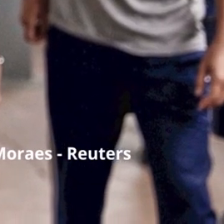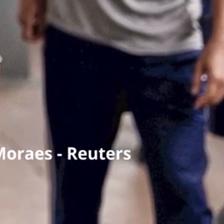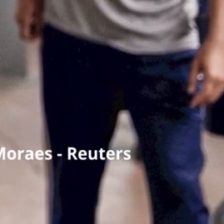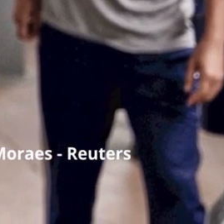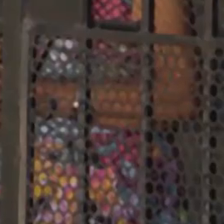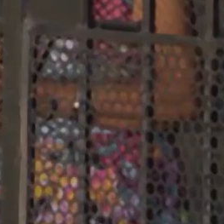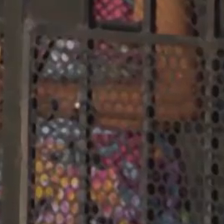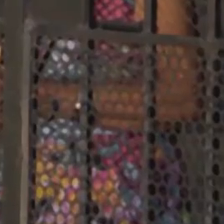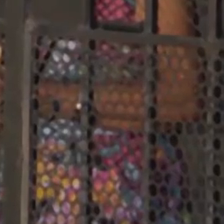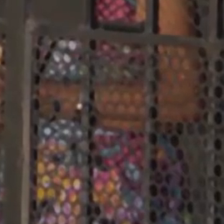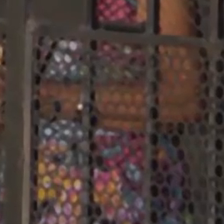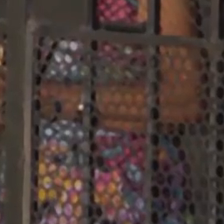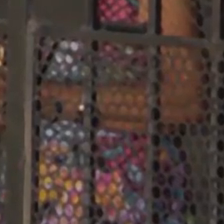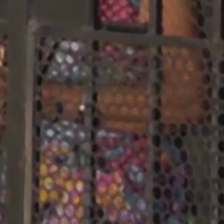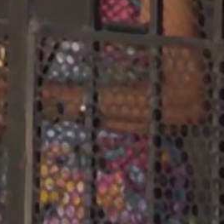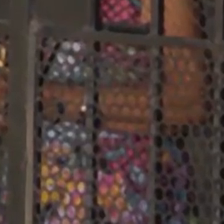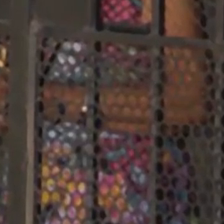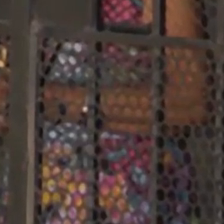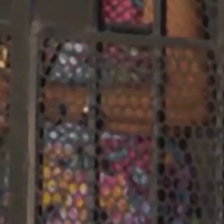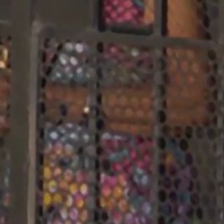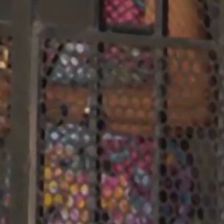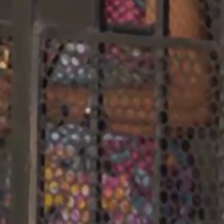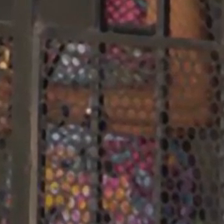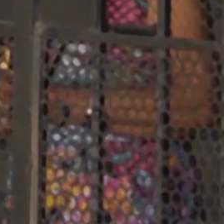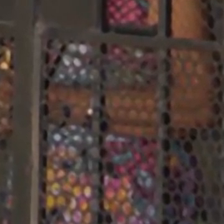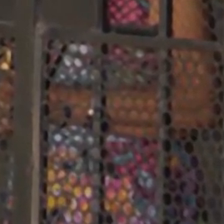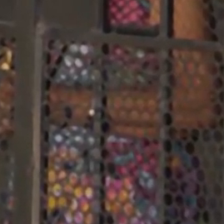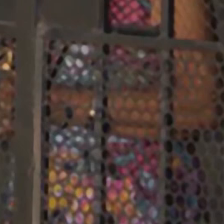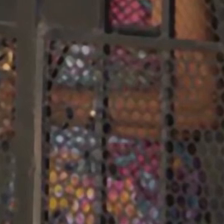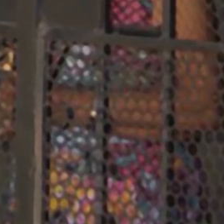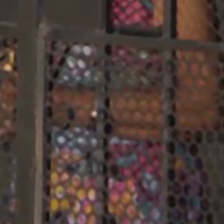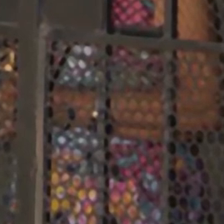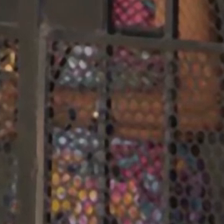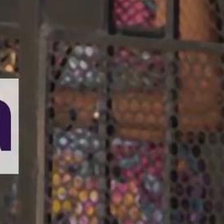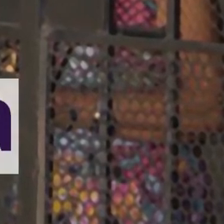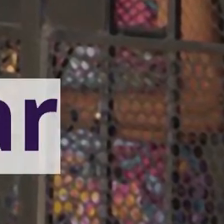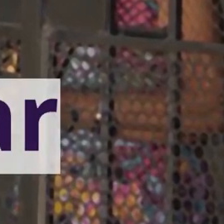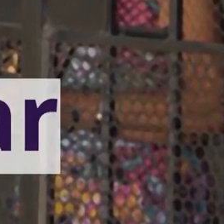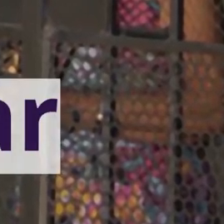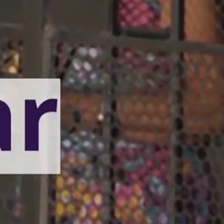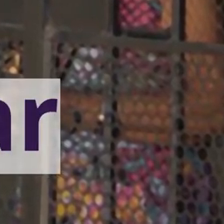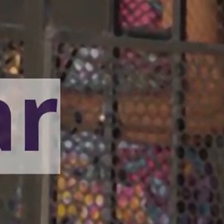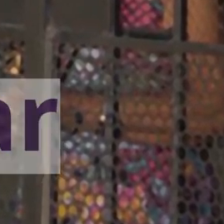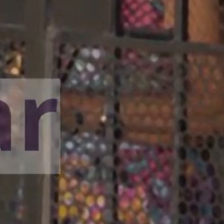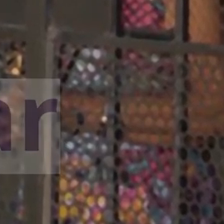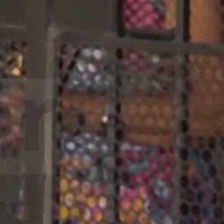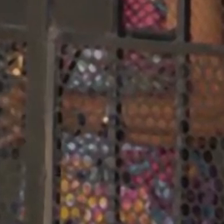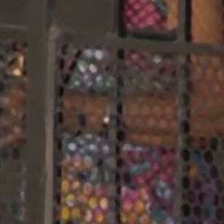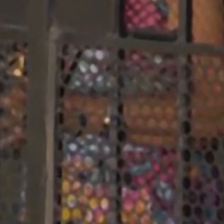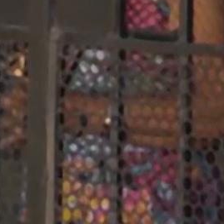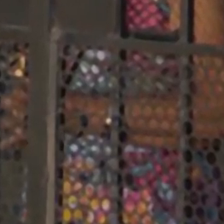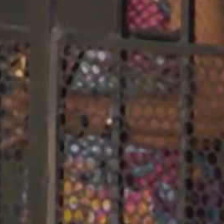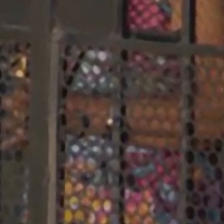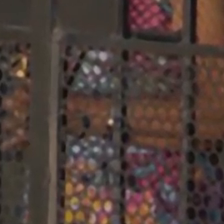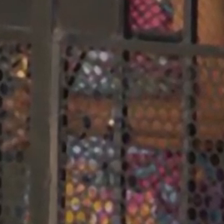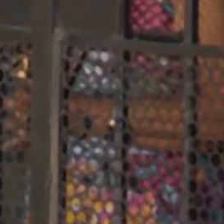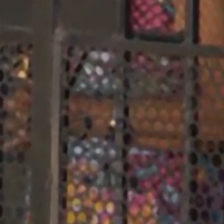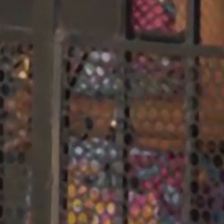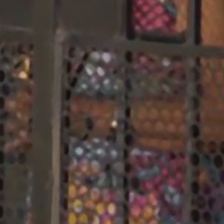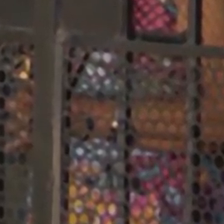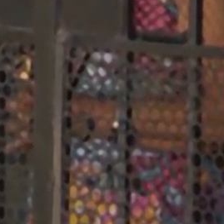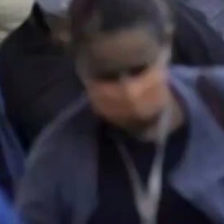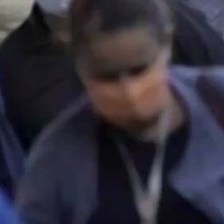interesse comum a diversos campos do saber de modo interdisciplinar. Além disso, o intuito dos cursos é de auxiliar na